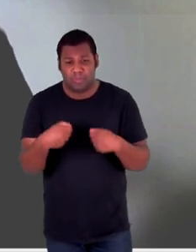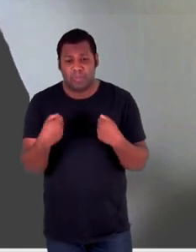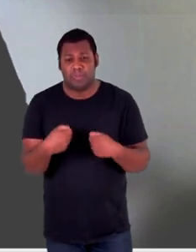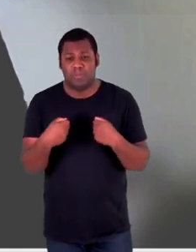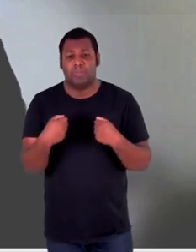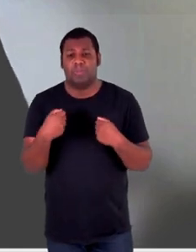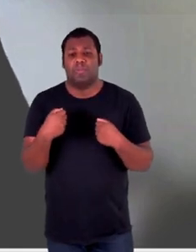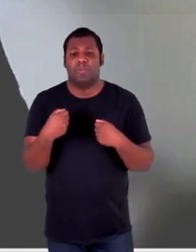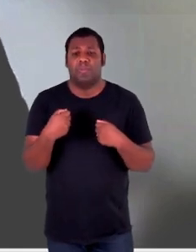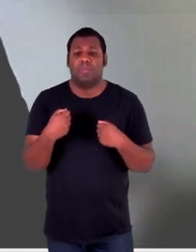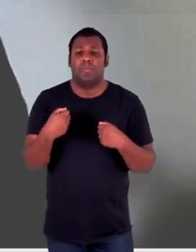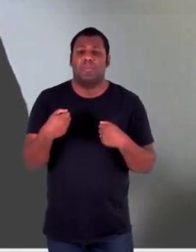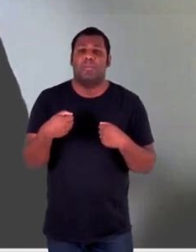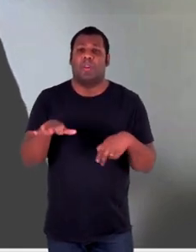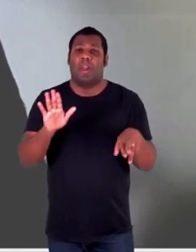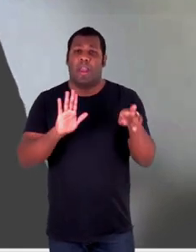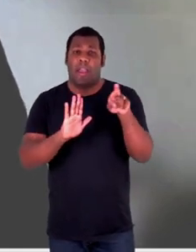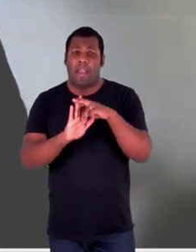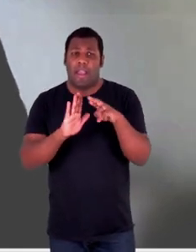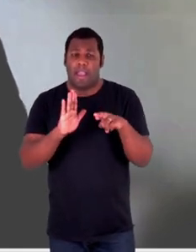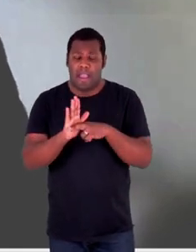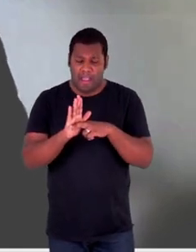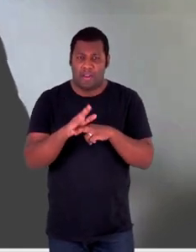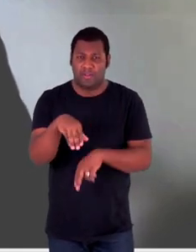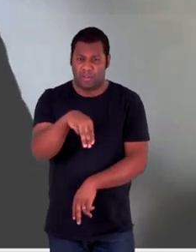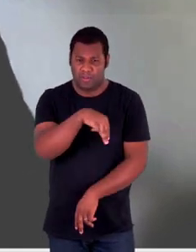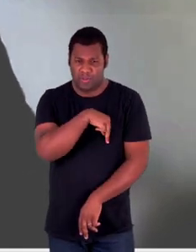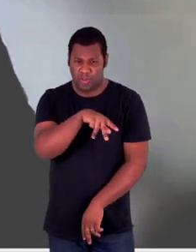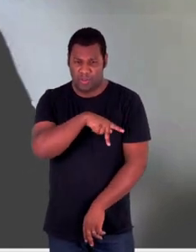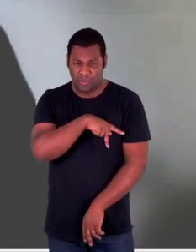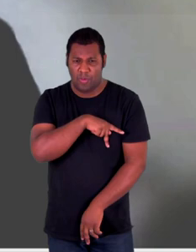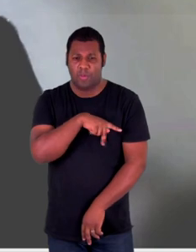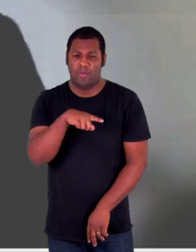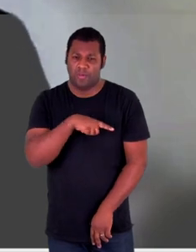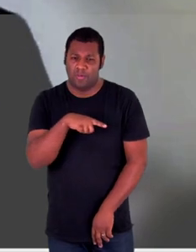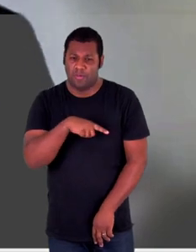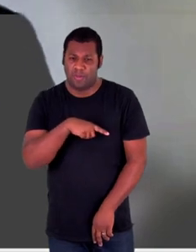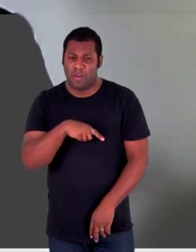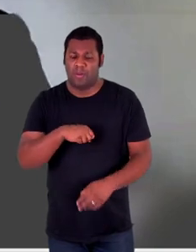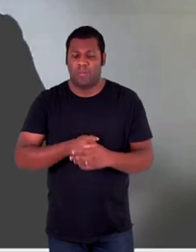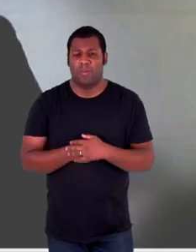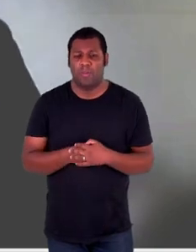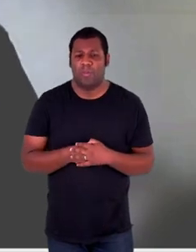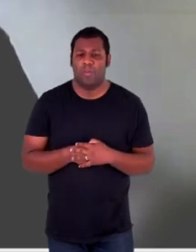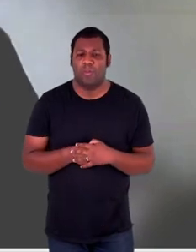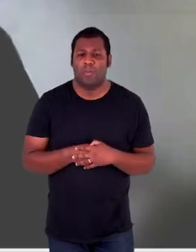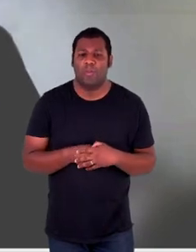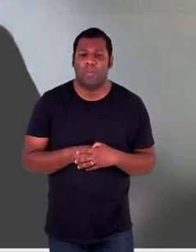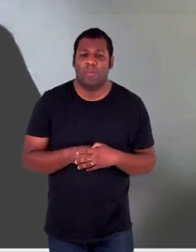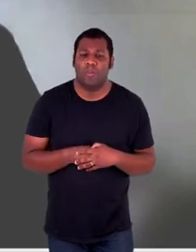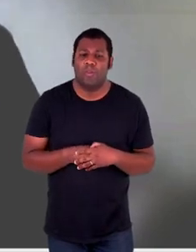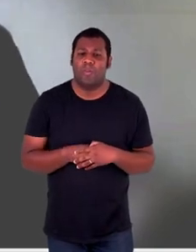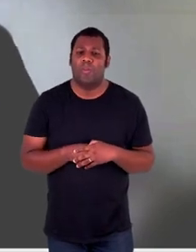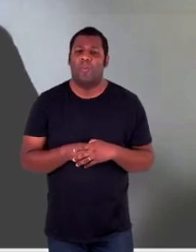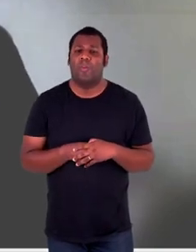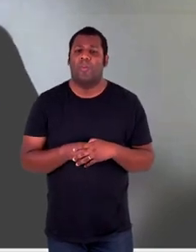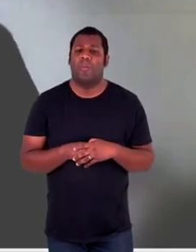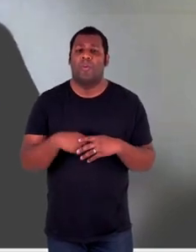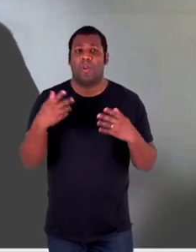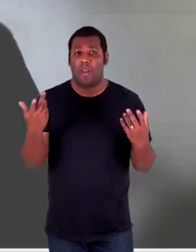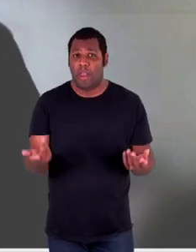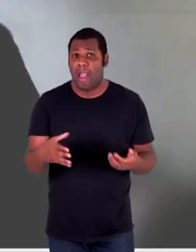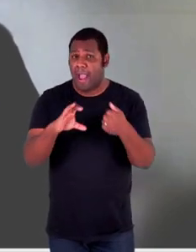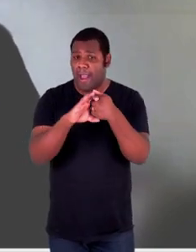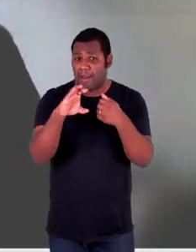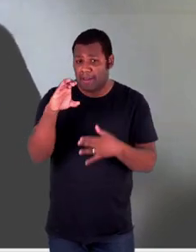O ato normativo do Ministério Público é importante destacar ele é até mais minudente, isso é natural, no que diz respeito à definição de vítimas